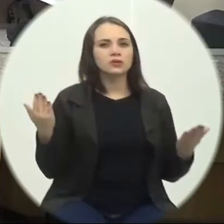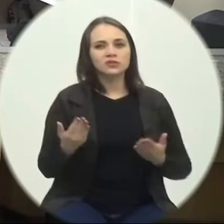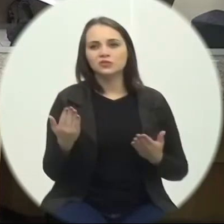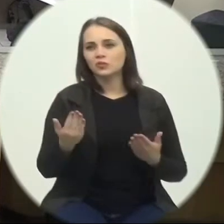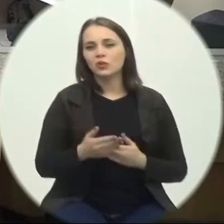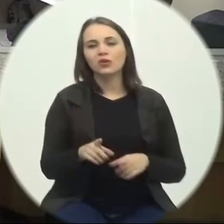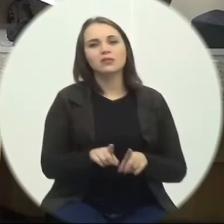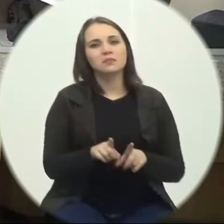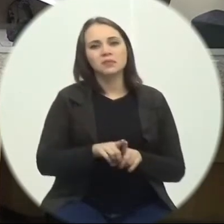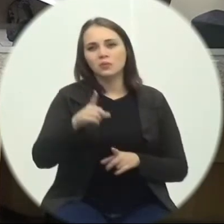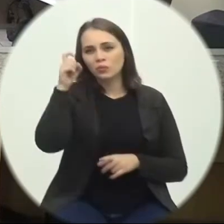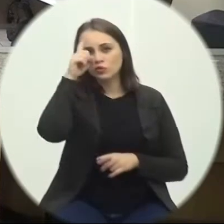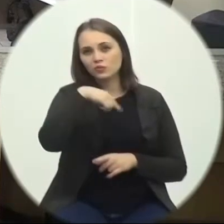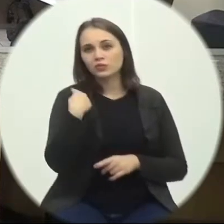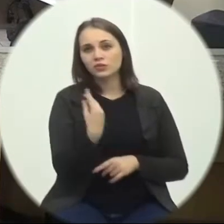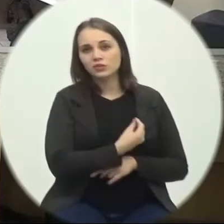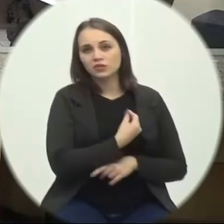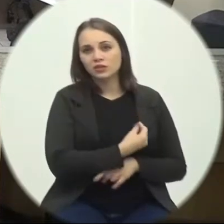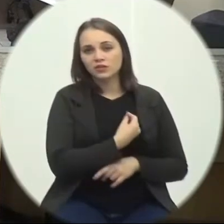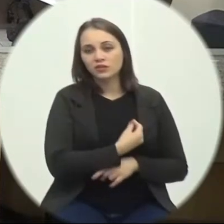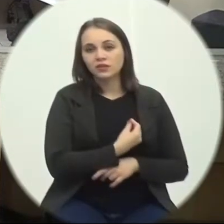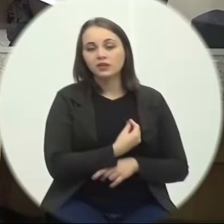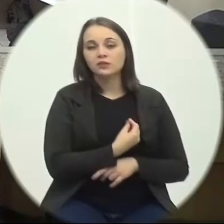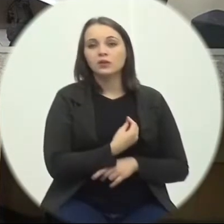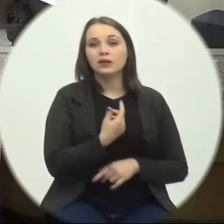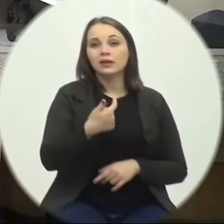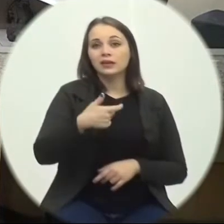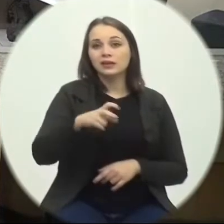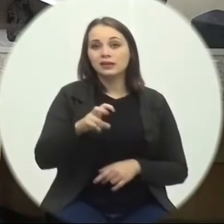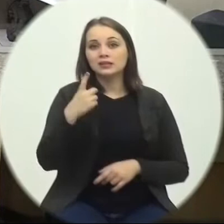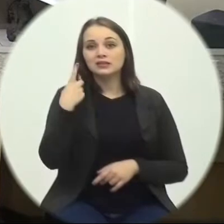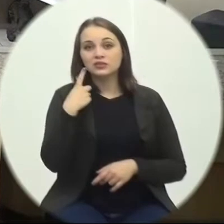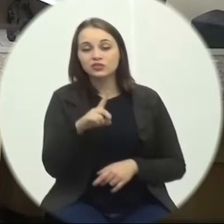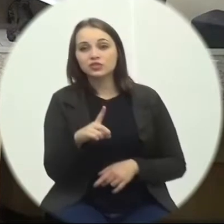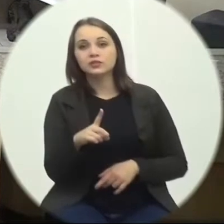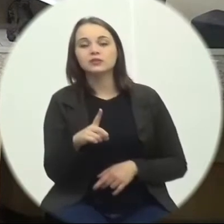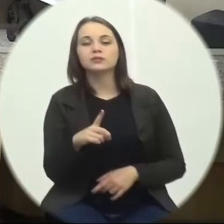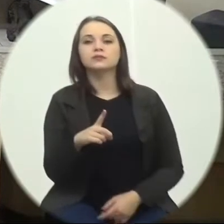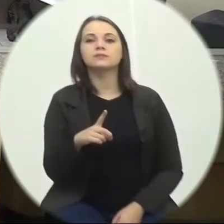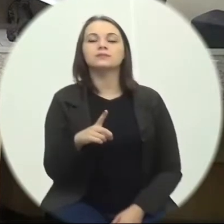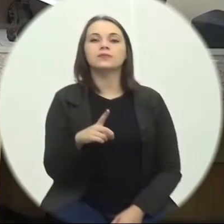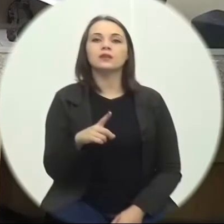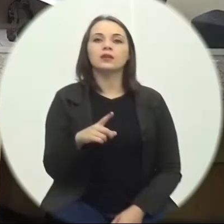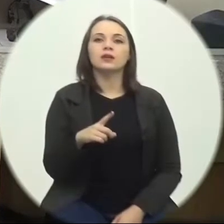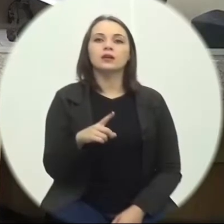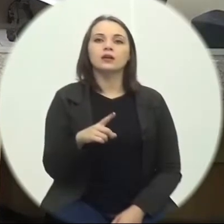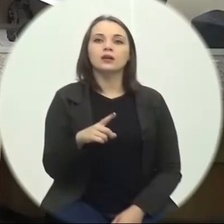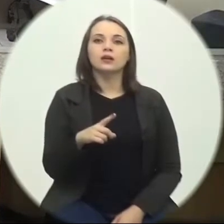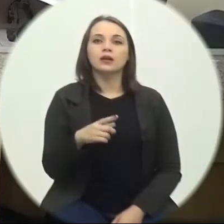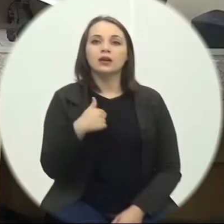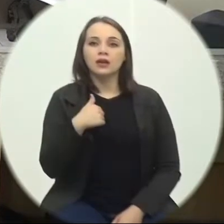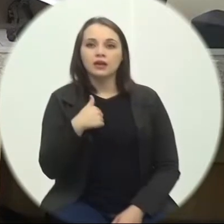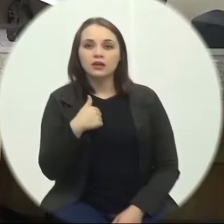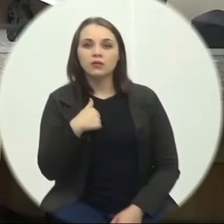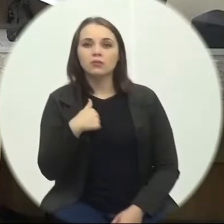difícil Que estamos passando Em menos de 15 dias Presidente Perdi o segundo parente